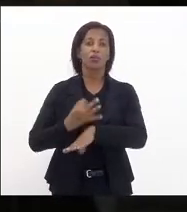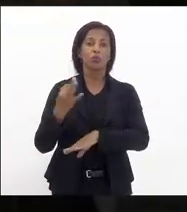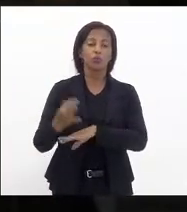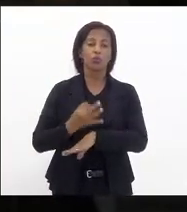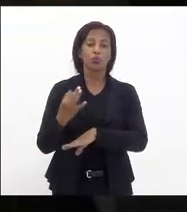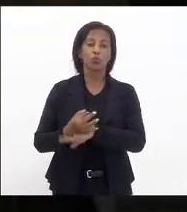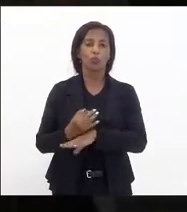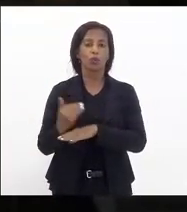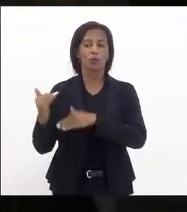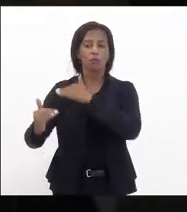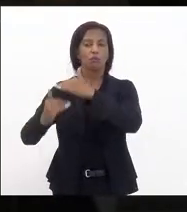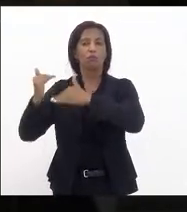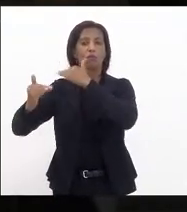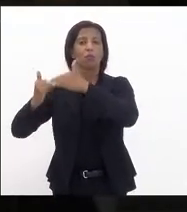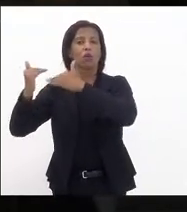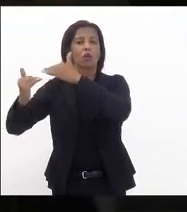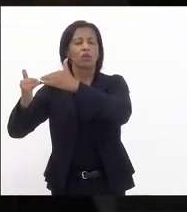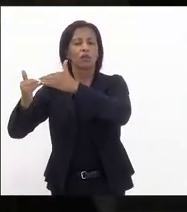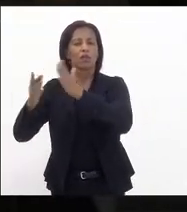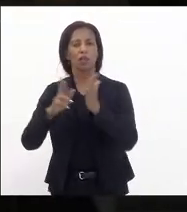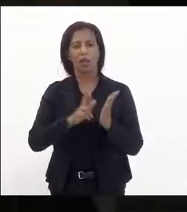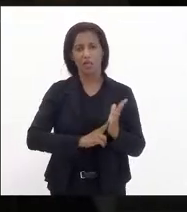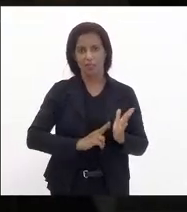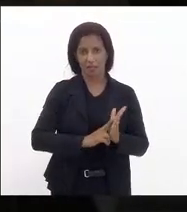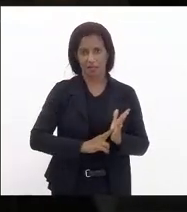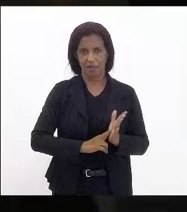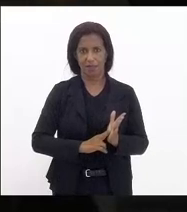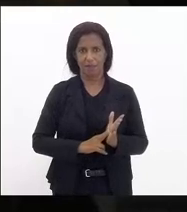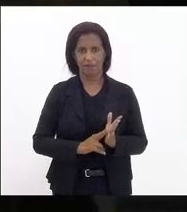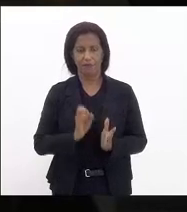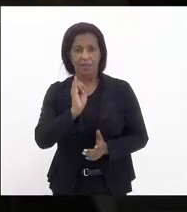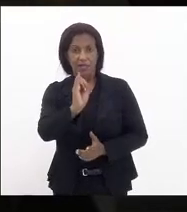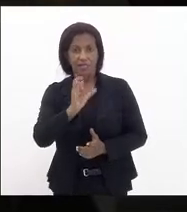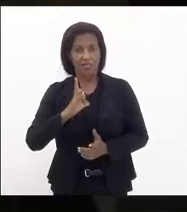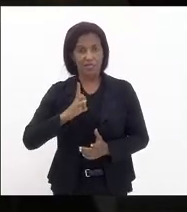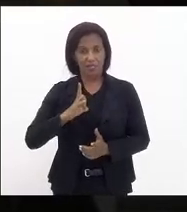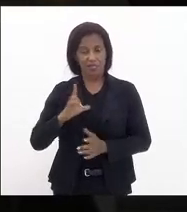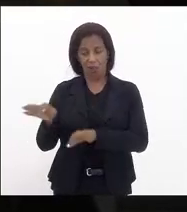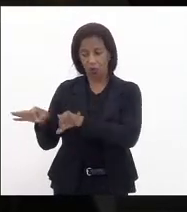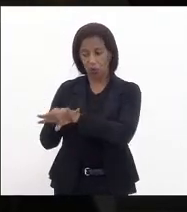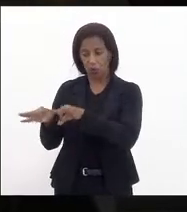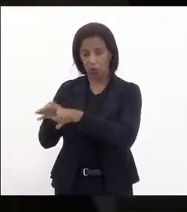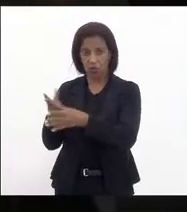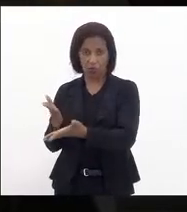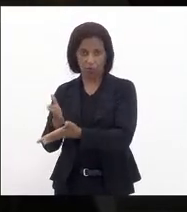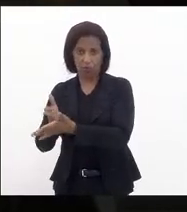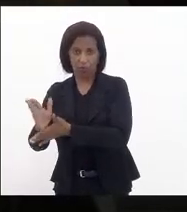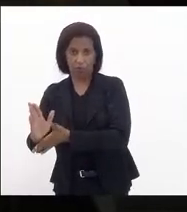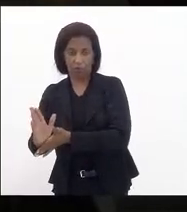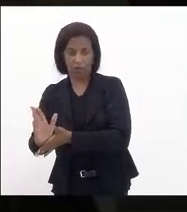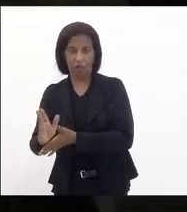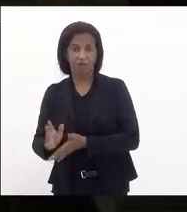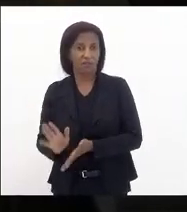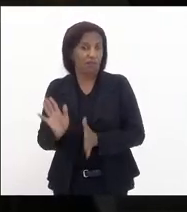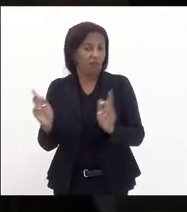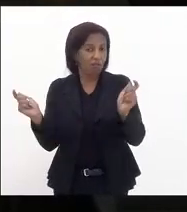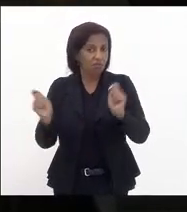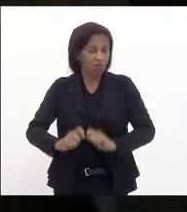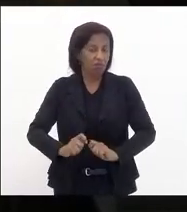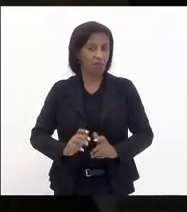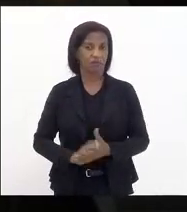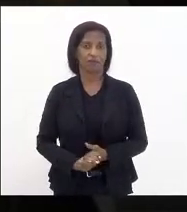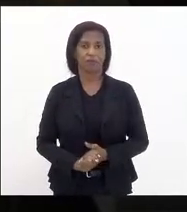pelo crescimento X da receita se tiver no plano e o plano for aprovado é uma exceção